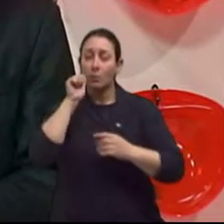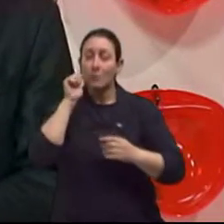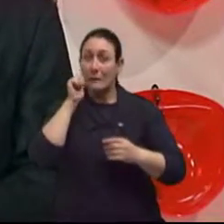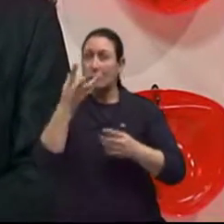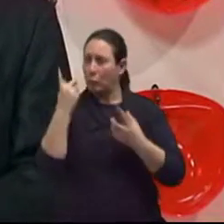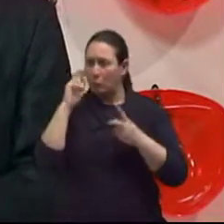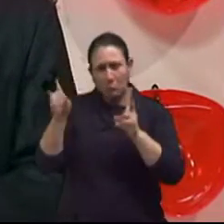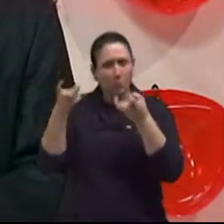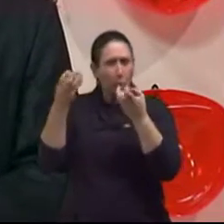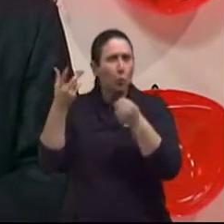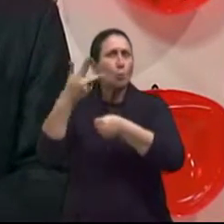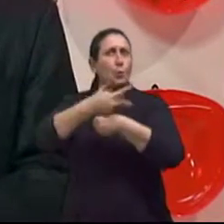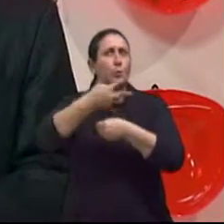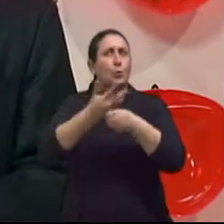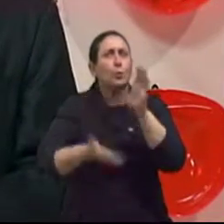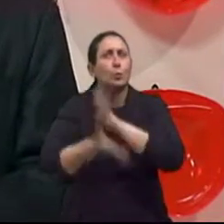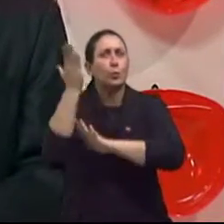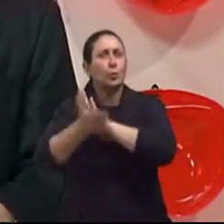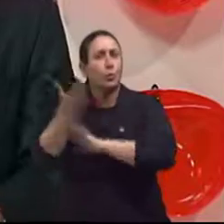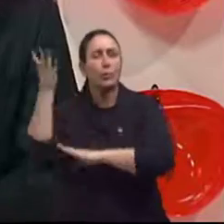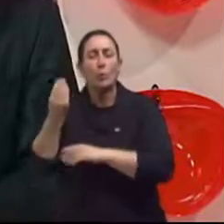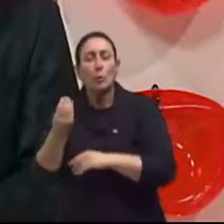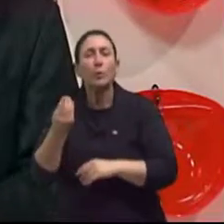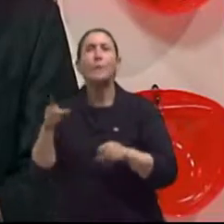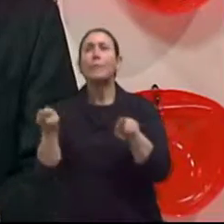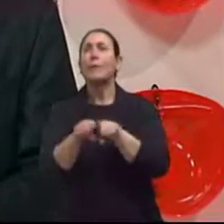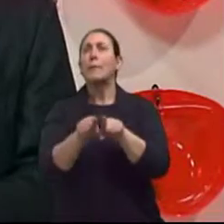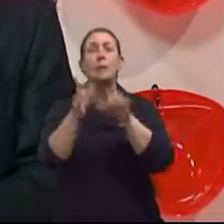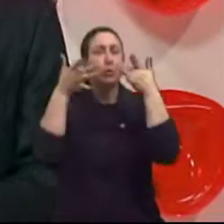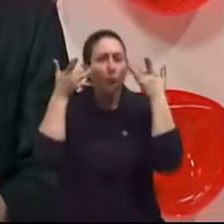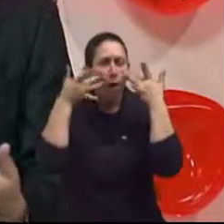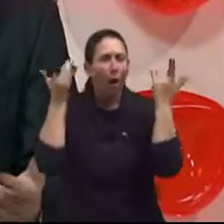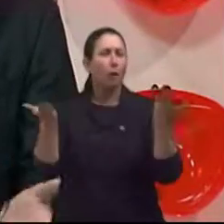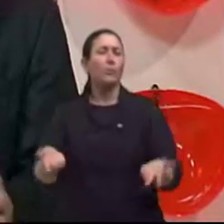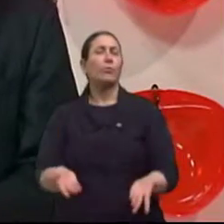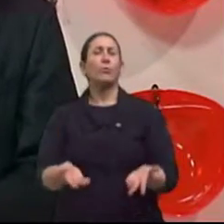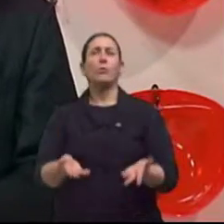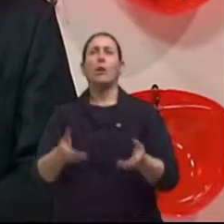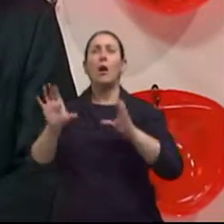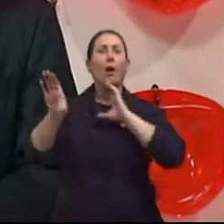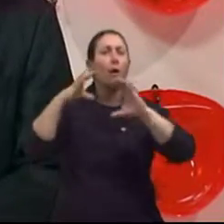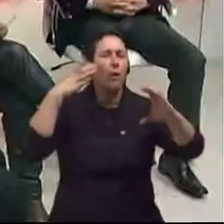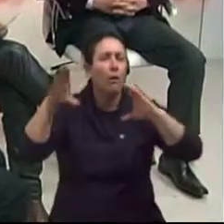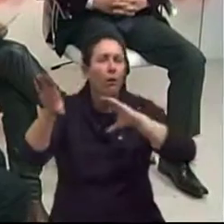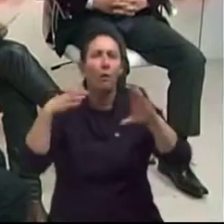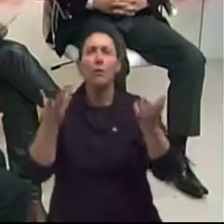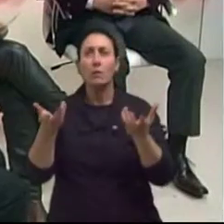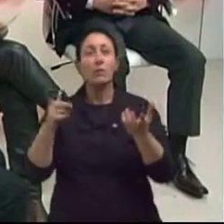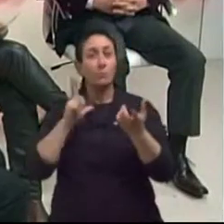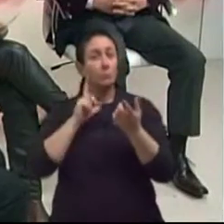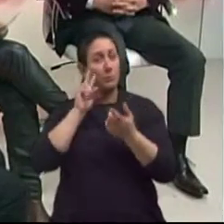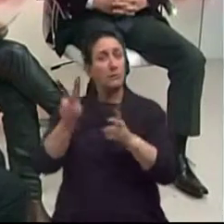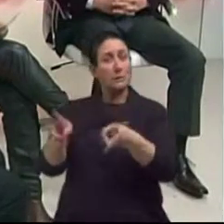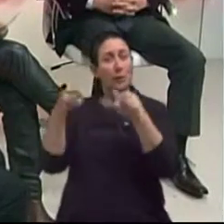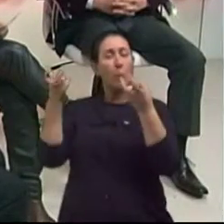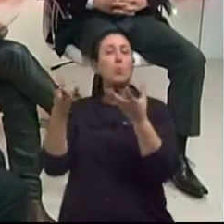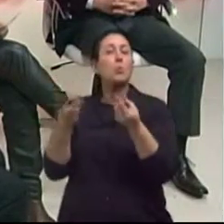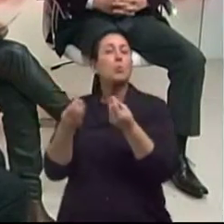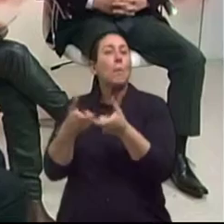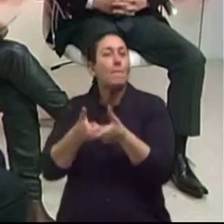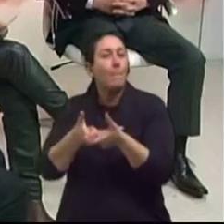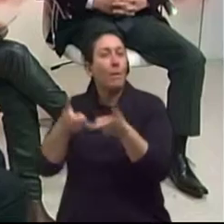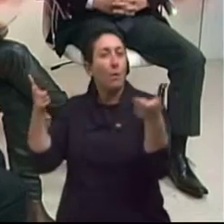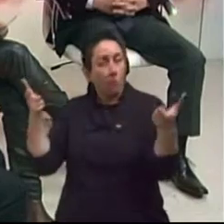idade viajando, grupos de teatro, de canto coral. Então, o fato dela